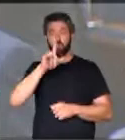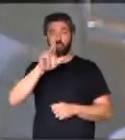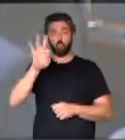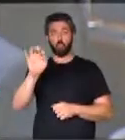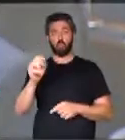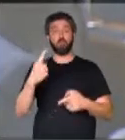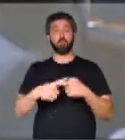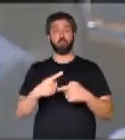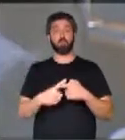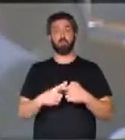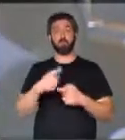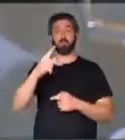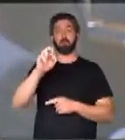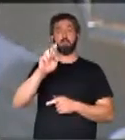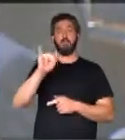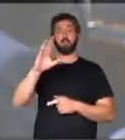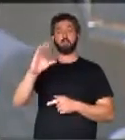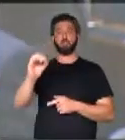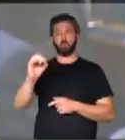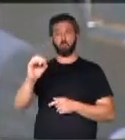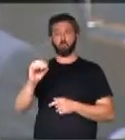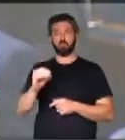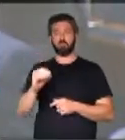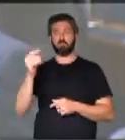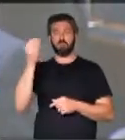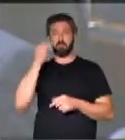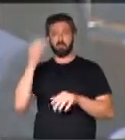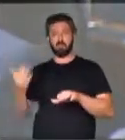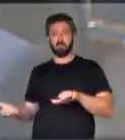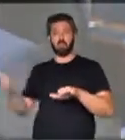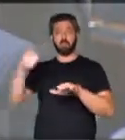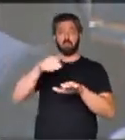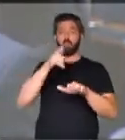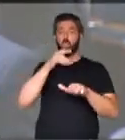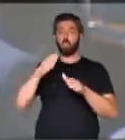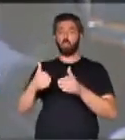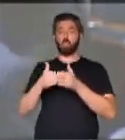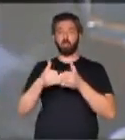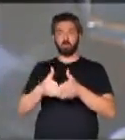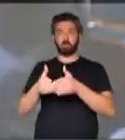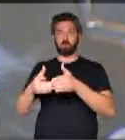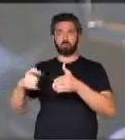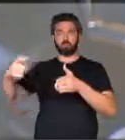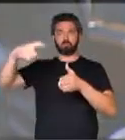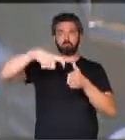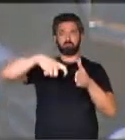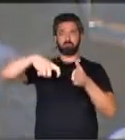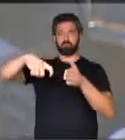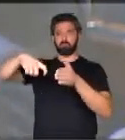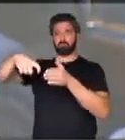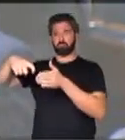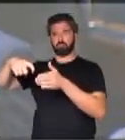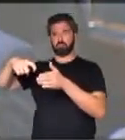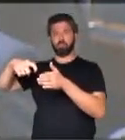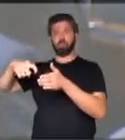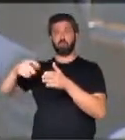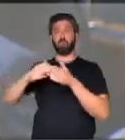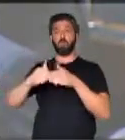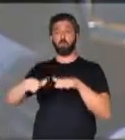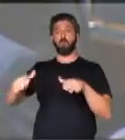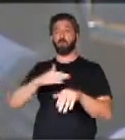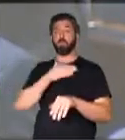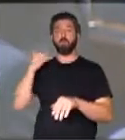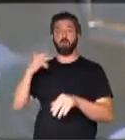porque ontem à noite um prático em operação para poder embarcar no navio, no mar, e fazer a tracação lá no porto de Sepitiba, ele